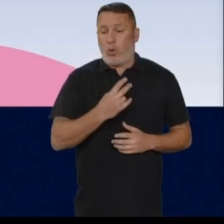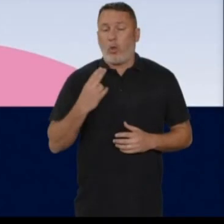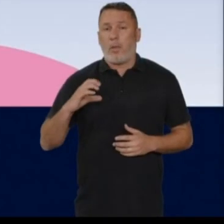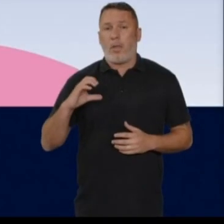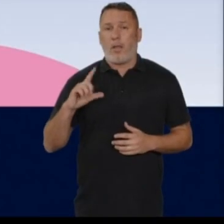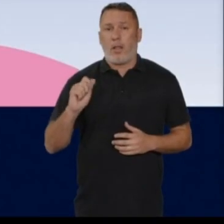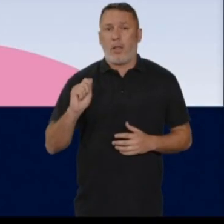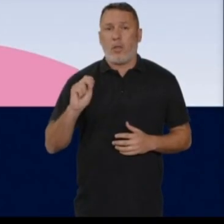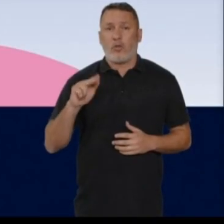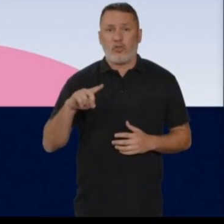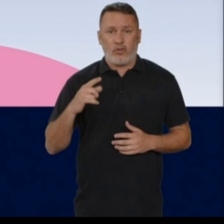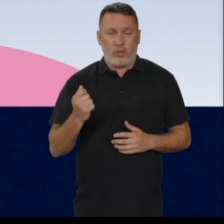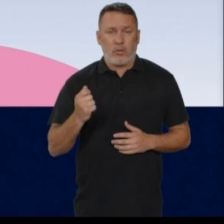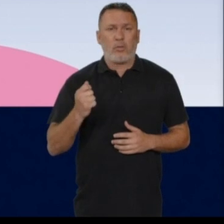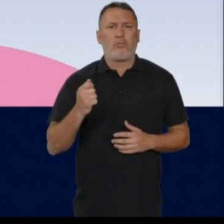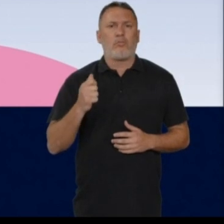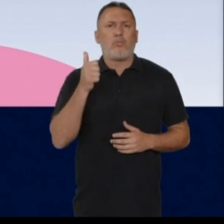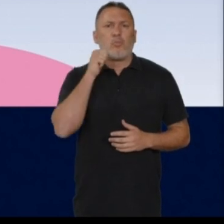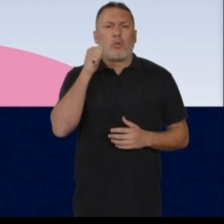Oi, eu sou Claudinha.